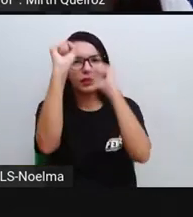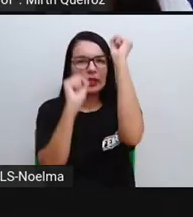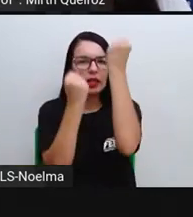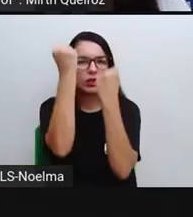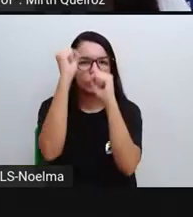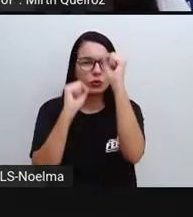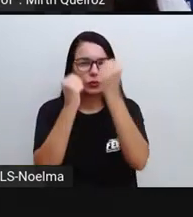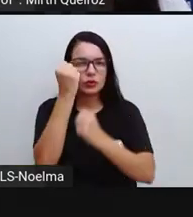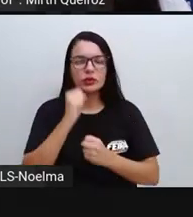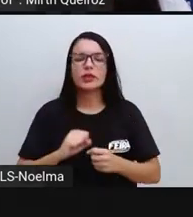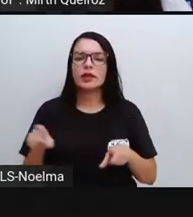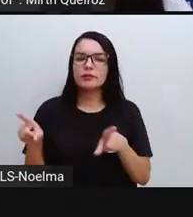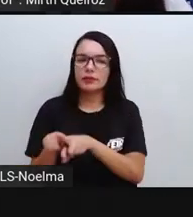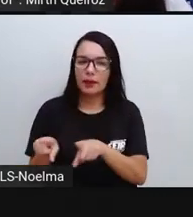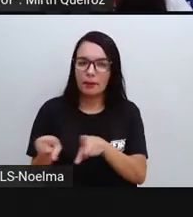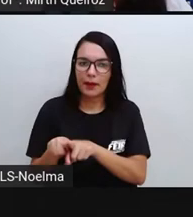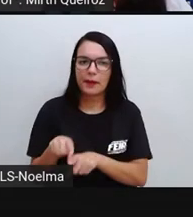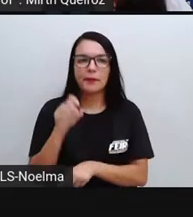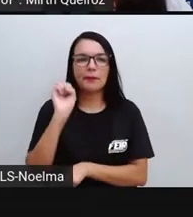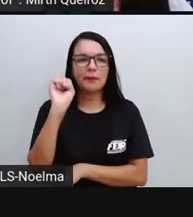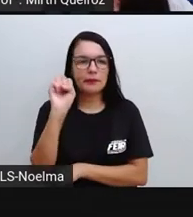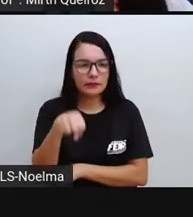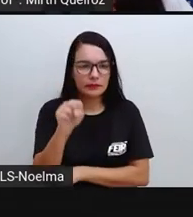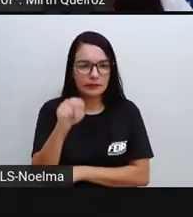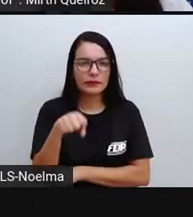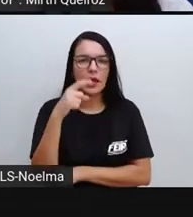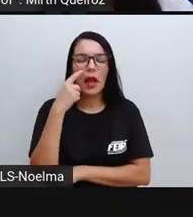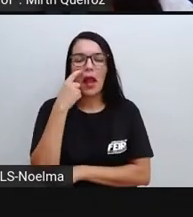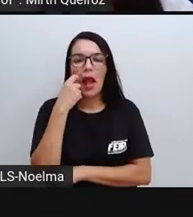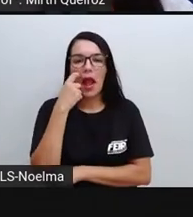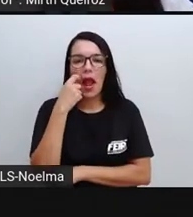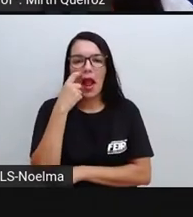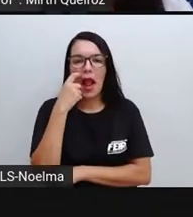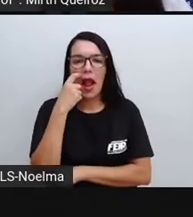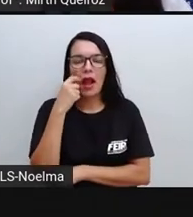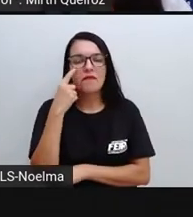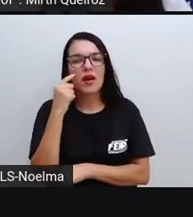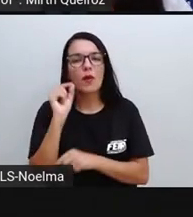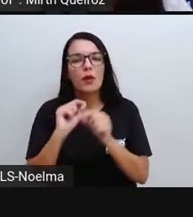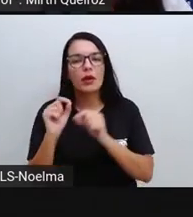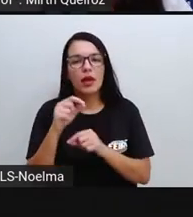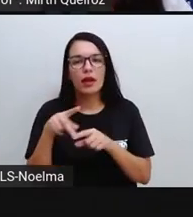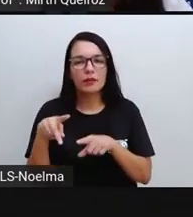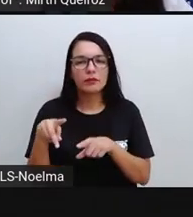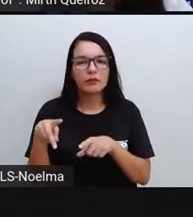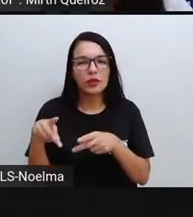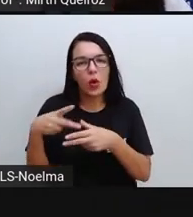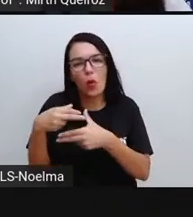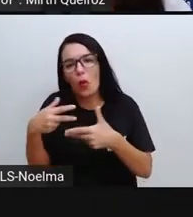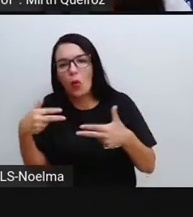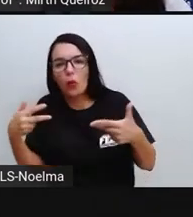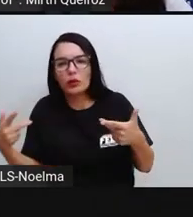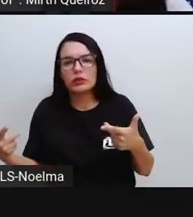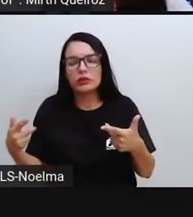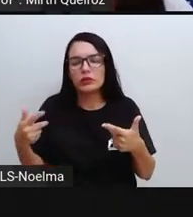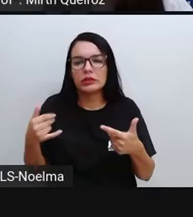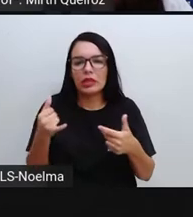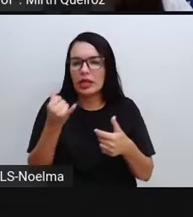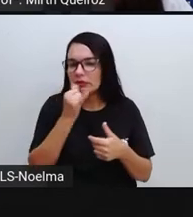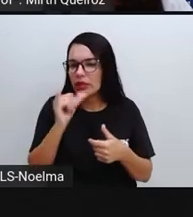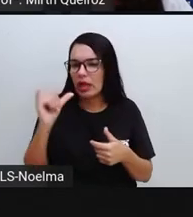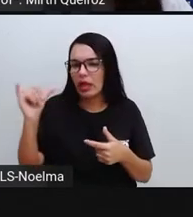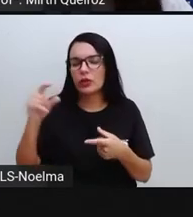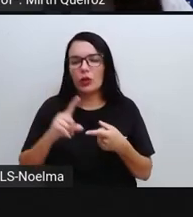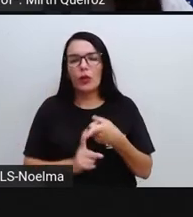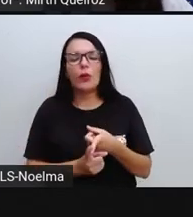tecido. Ou a indústria, né? Onde a gente vai ver mais equipamentos, assim, eletrônicos, né? Vai estar